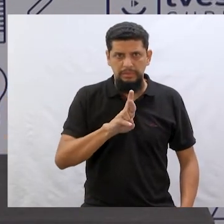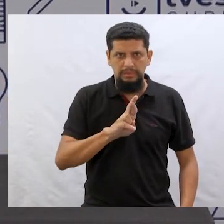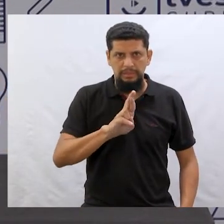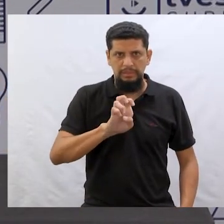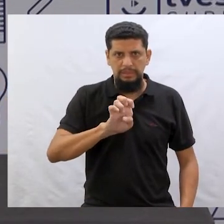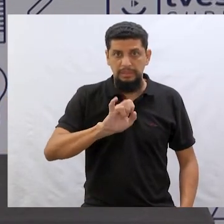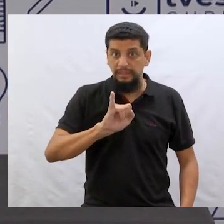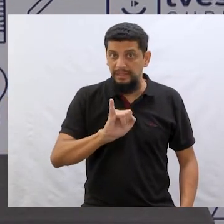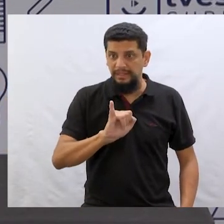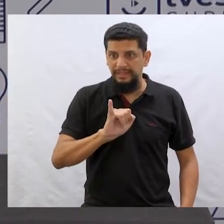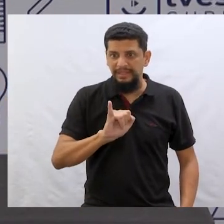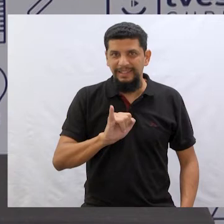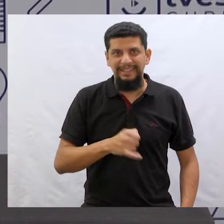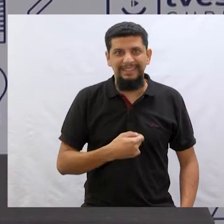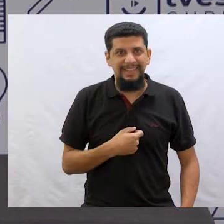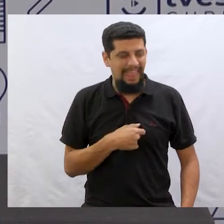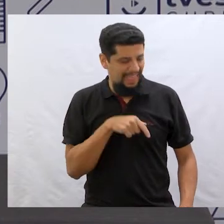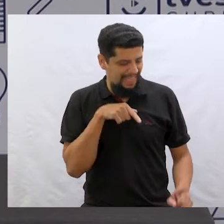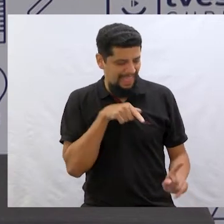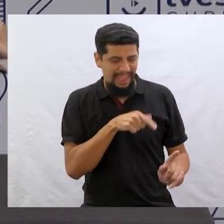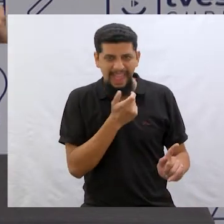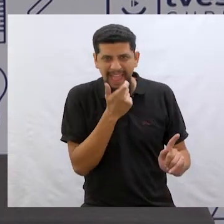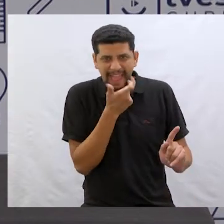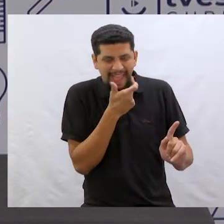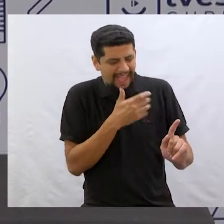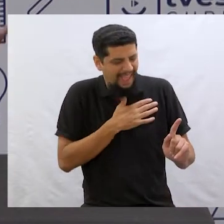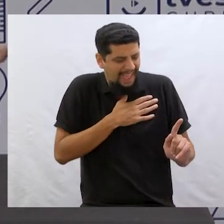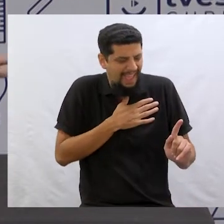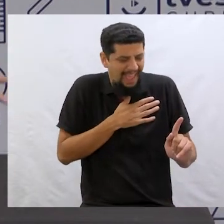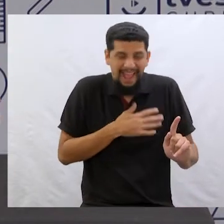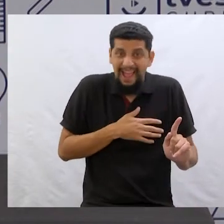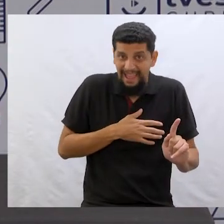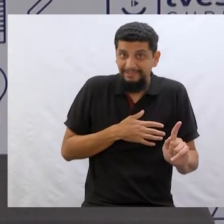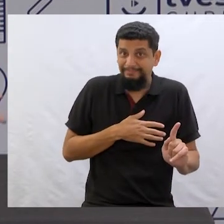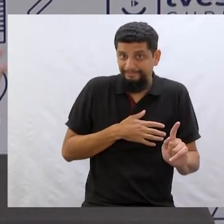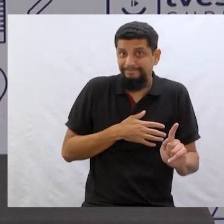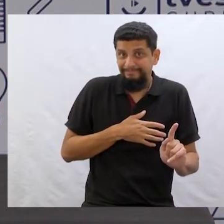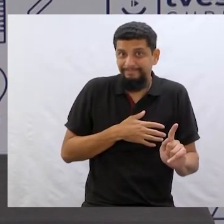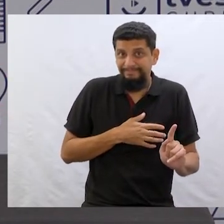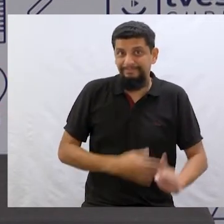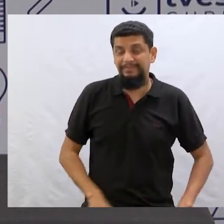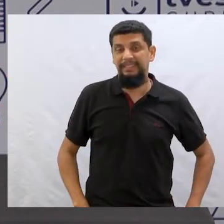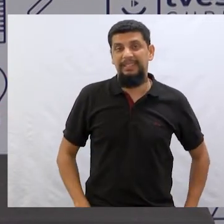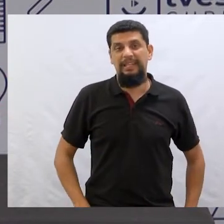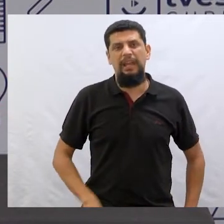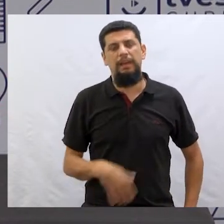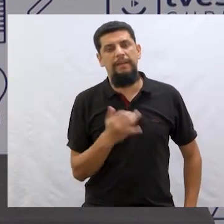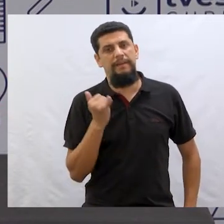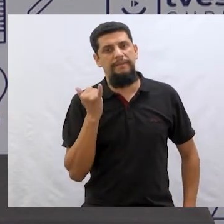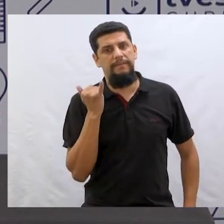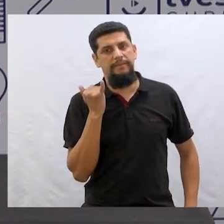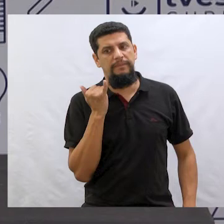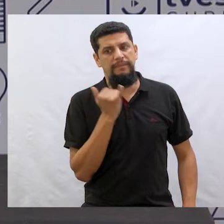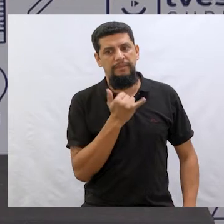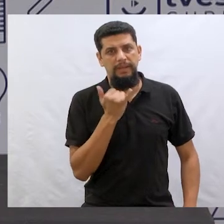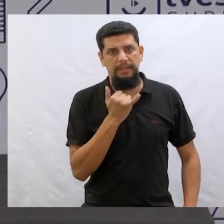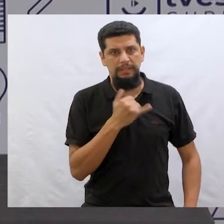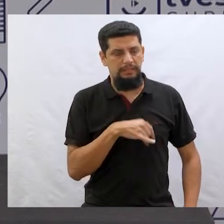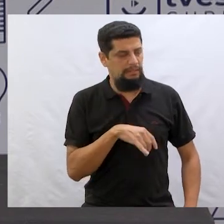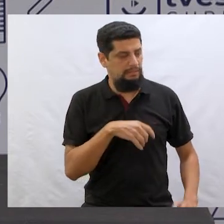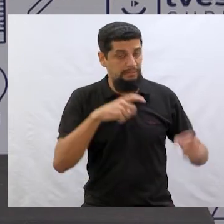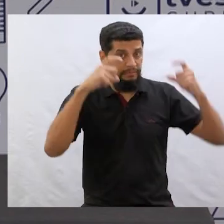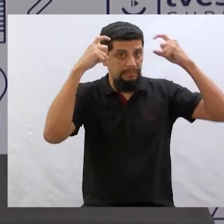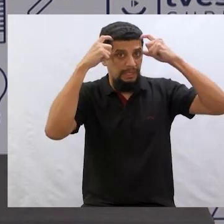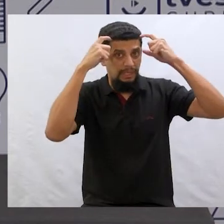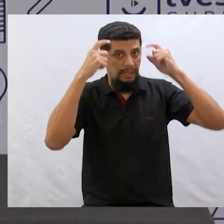E nisso o Matheus já estava se enrolando de rir no chão. É, e ele dizia para o